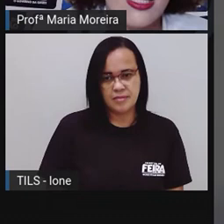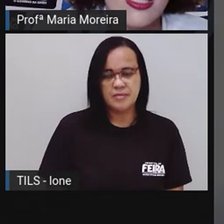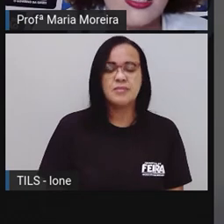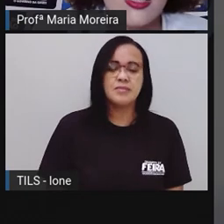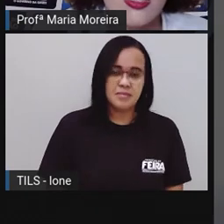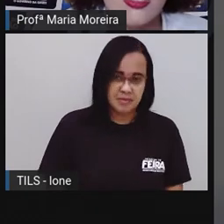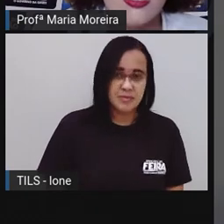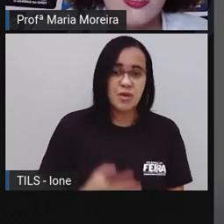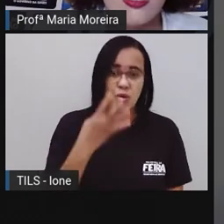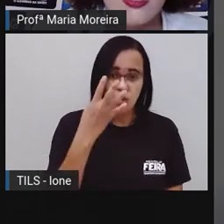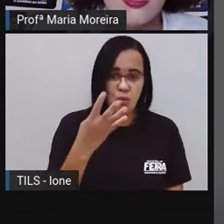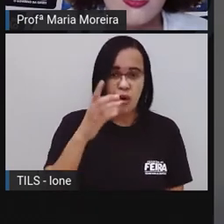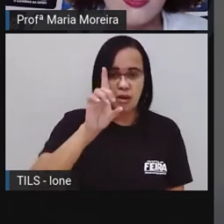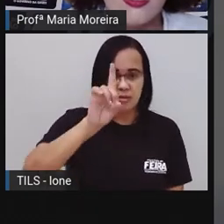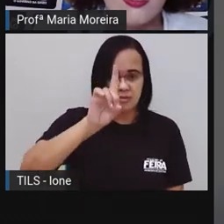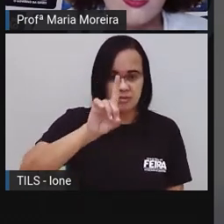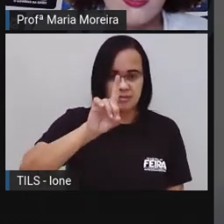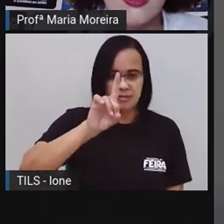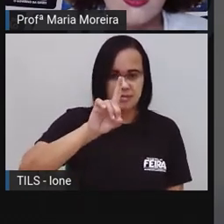Dezenas, ó.